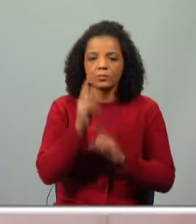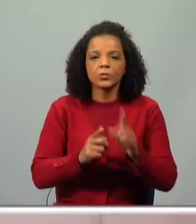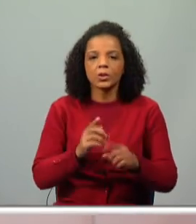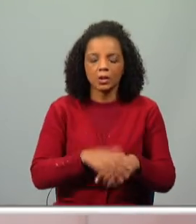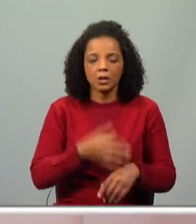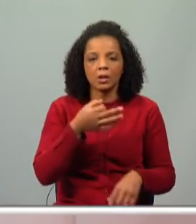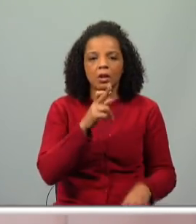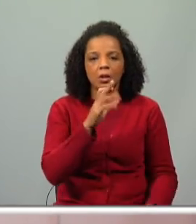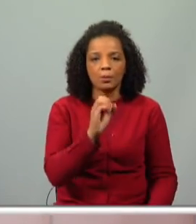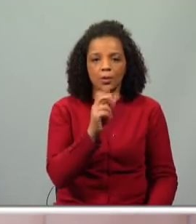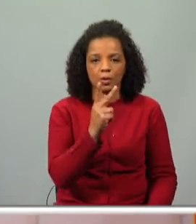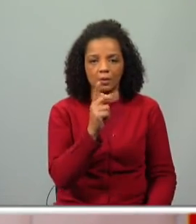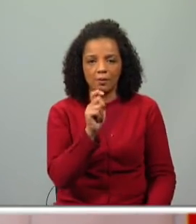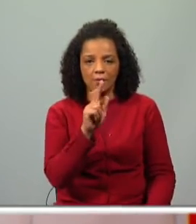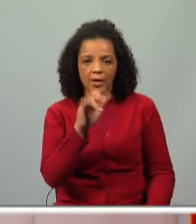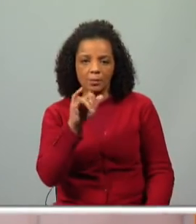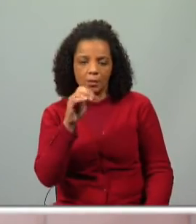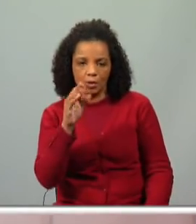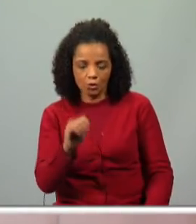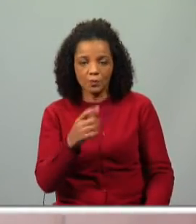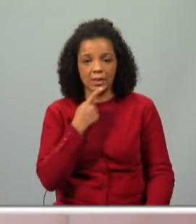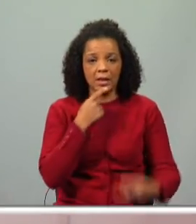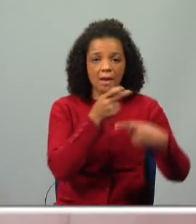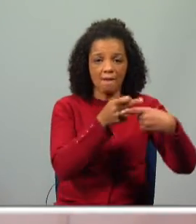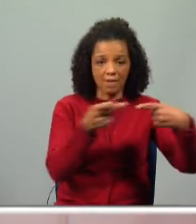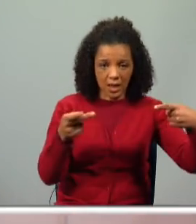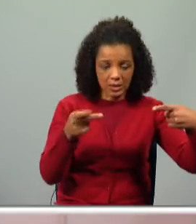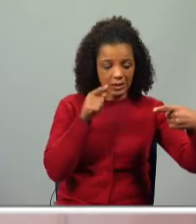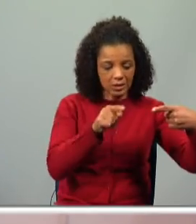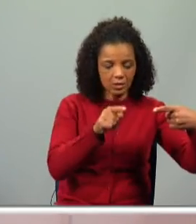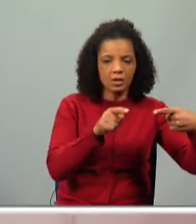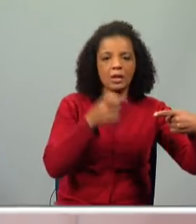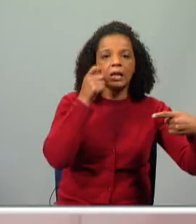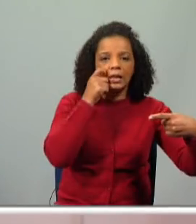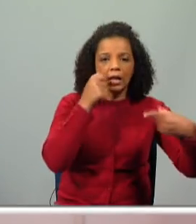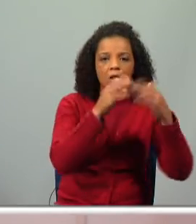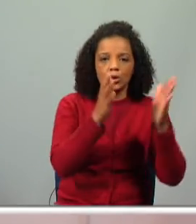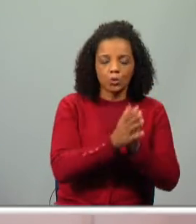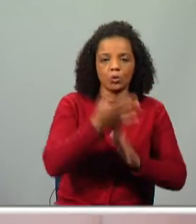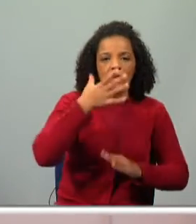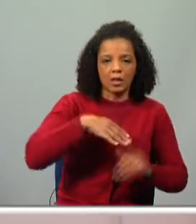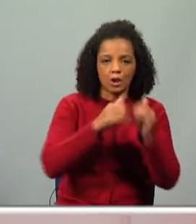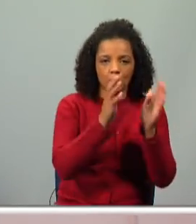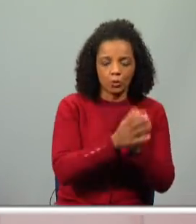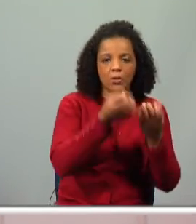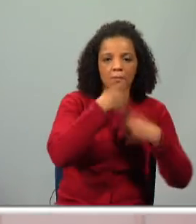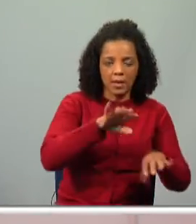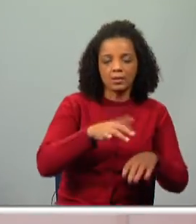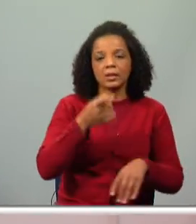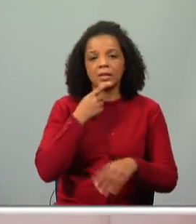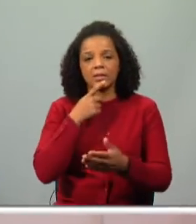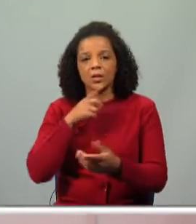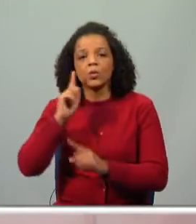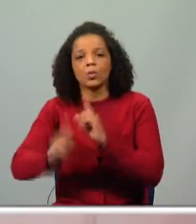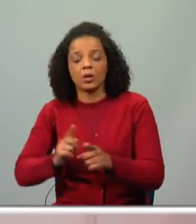um bocadinho dos provérbios, vimos o seu significado, ou seja, quem tudo quer, tudo perde, significa quem quer muita coisa acaba sempre por